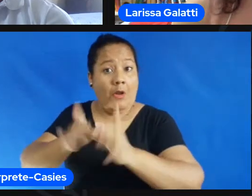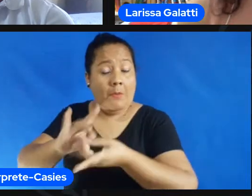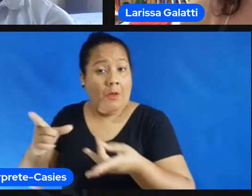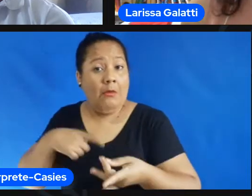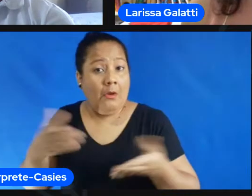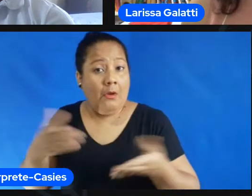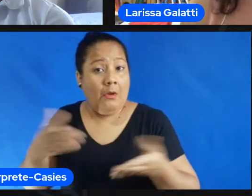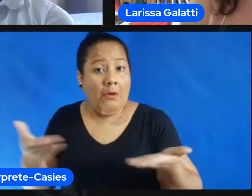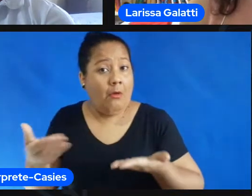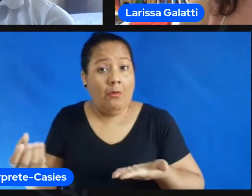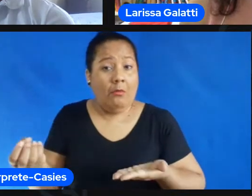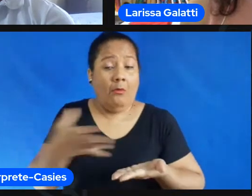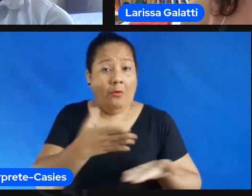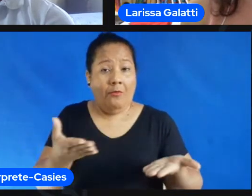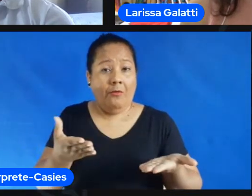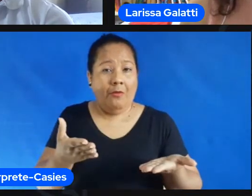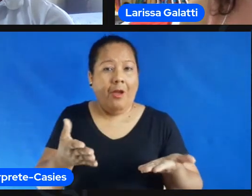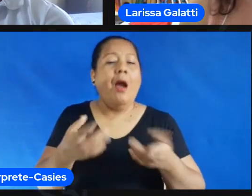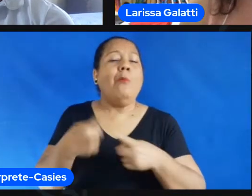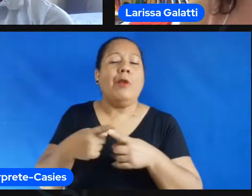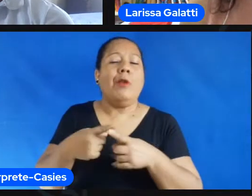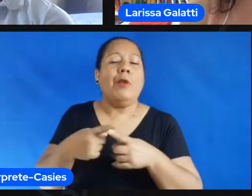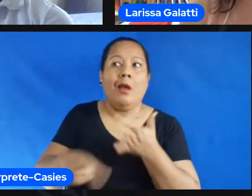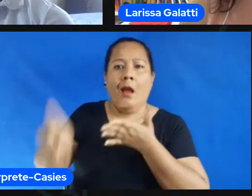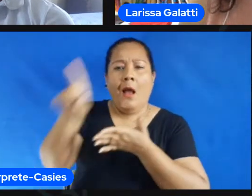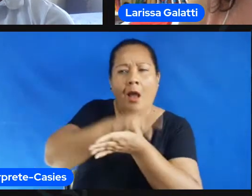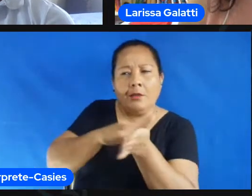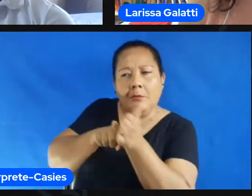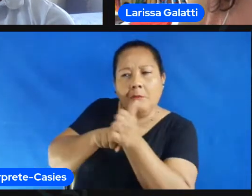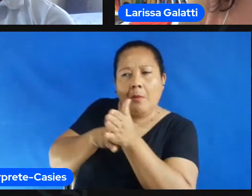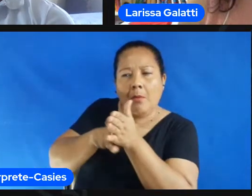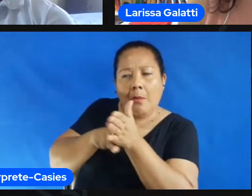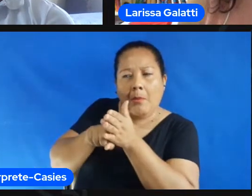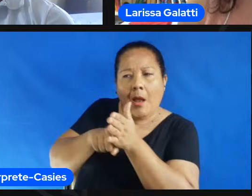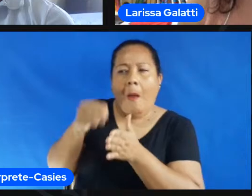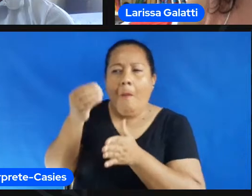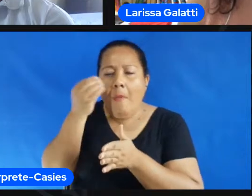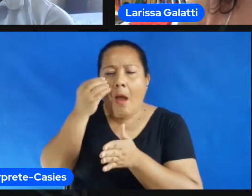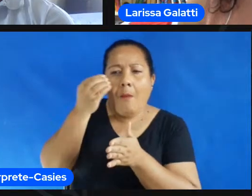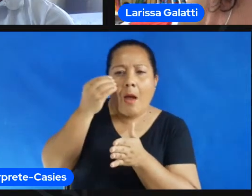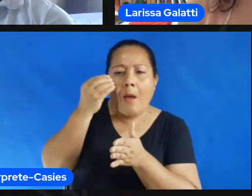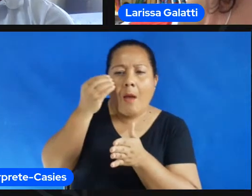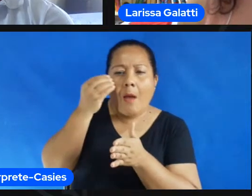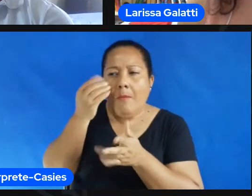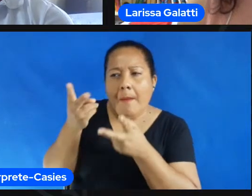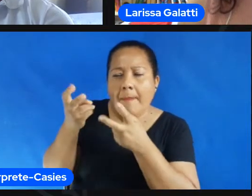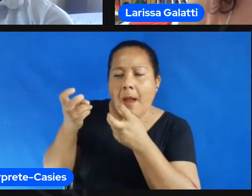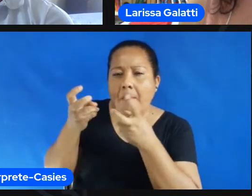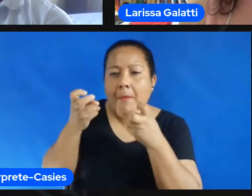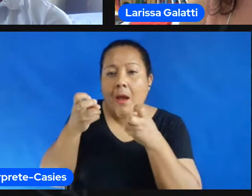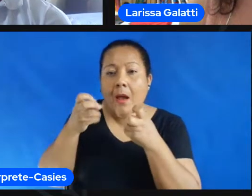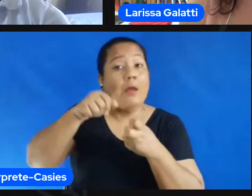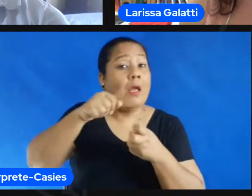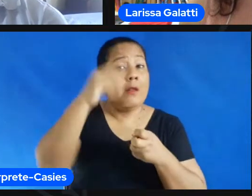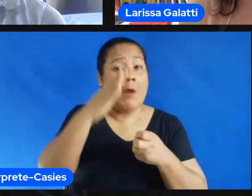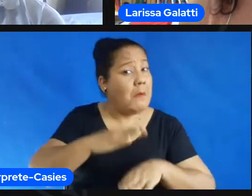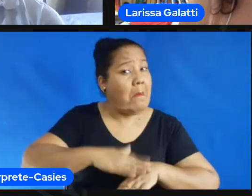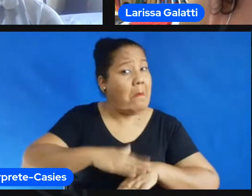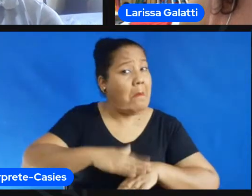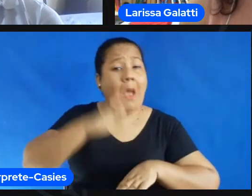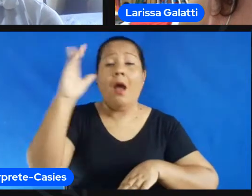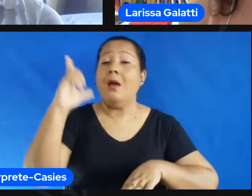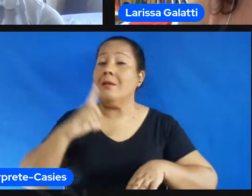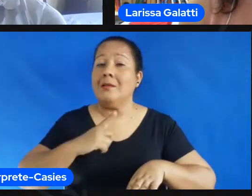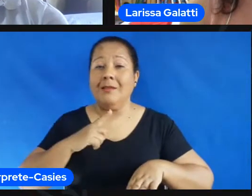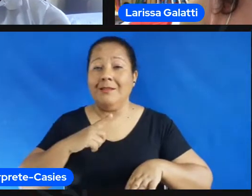a partir de experiências e de rotas de atletas experiências mais individuais né do que um programa formativo quando se